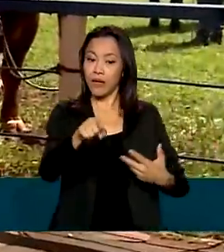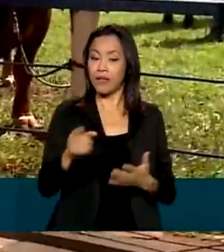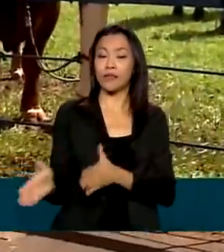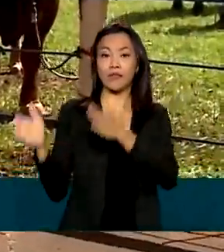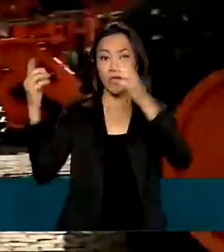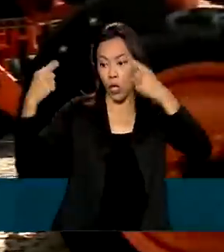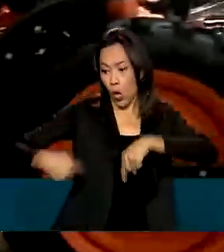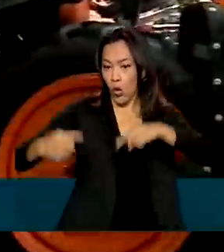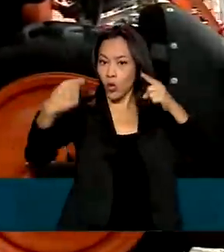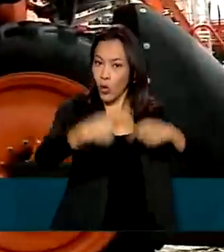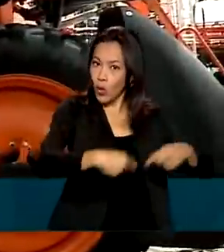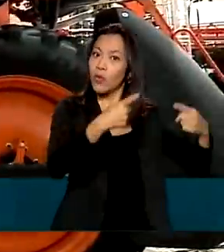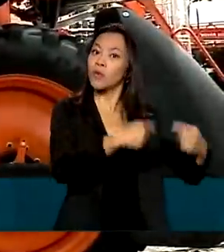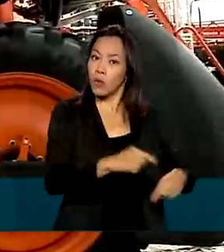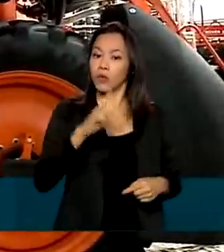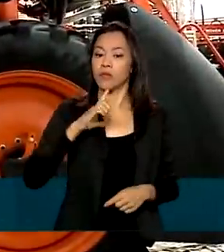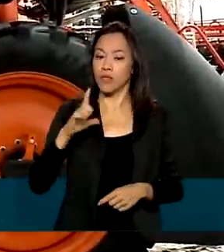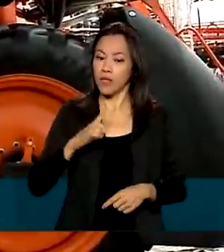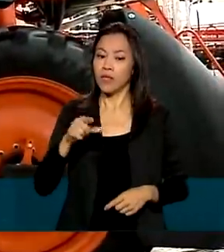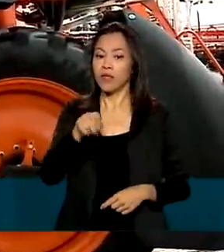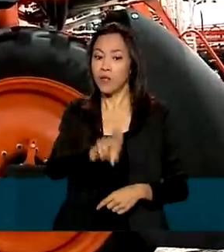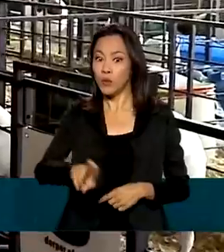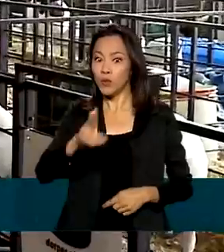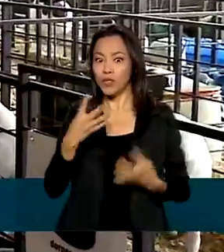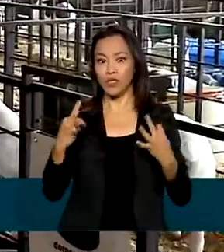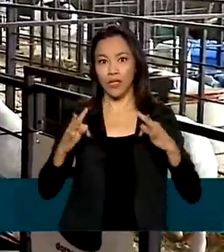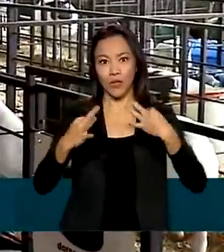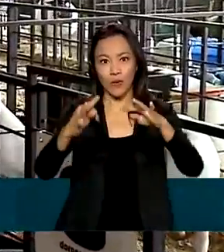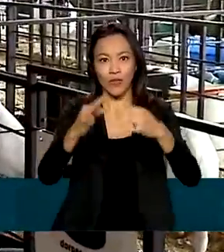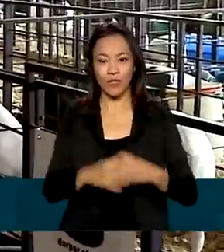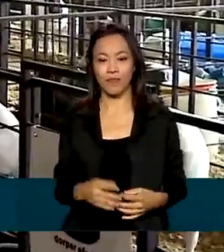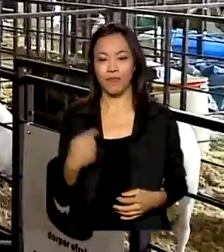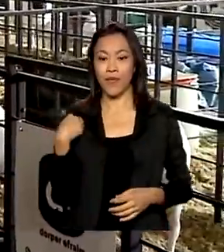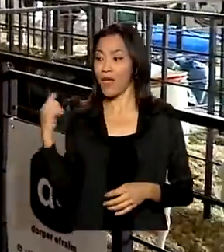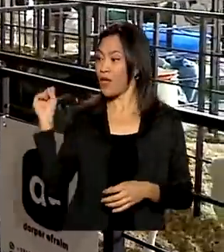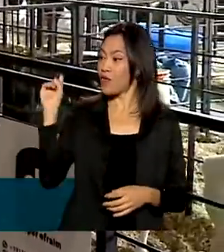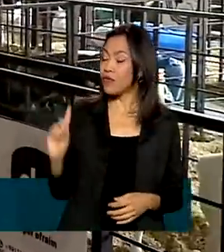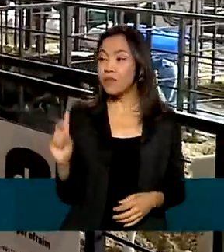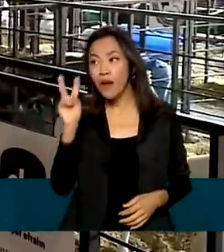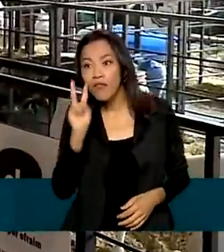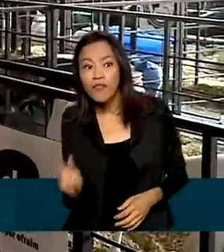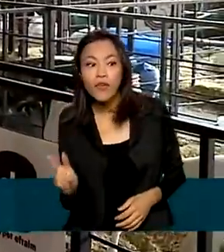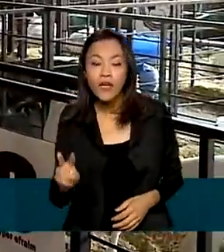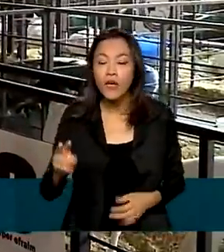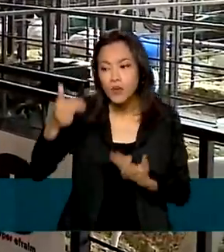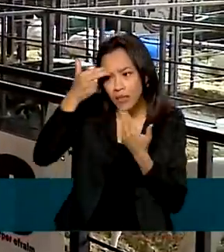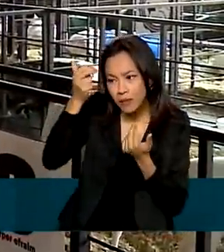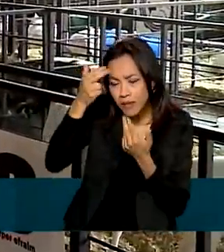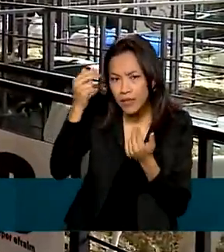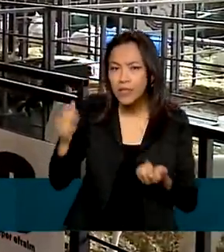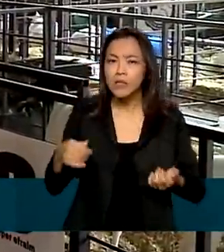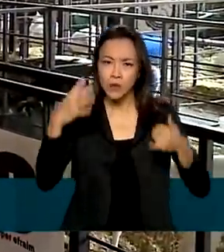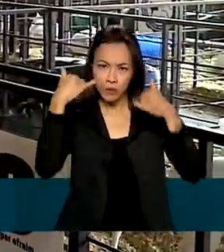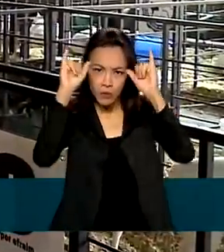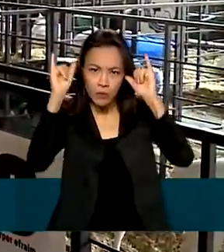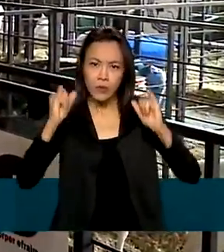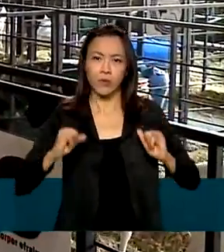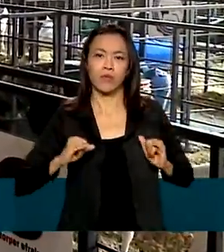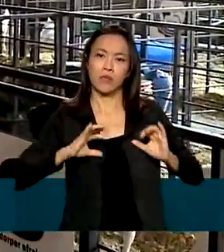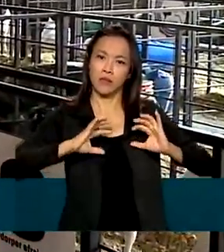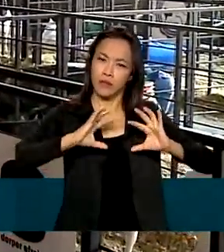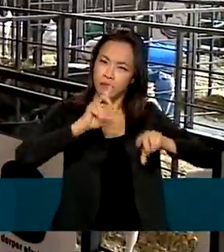competições e inovações tecnológicas. Eu vim dar uma olhada aqui nos cabrito e no gado, né? No maquinário.